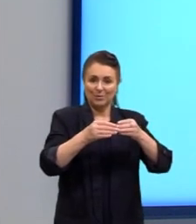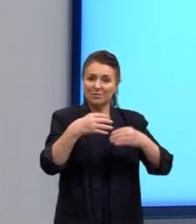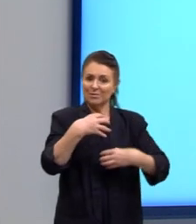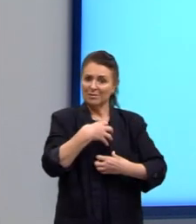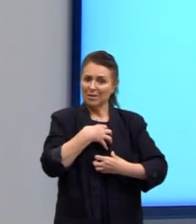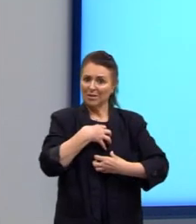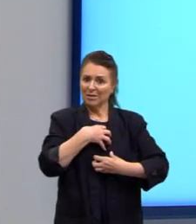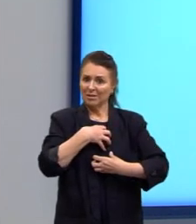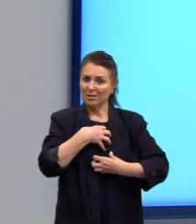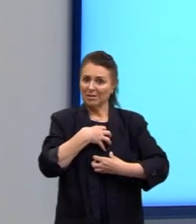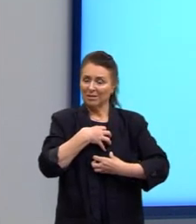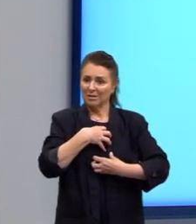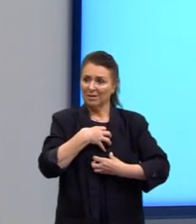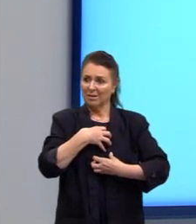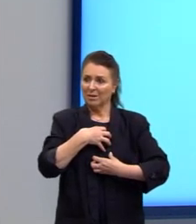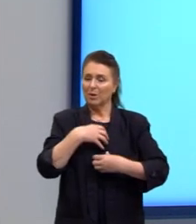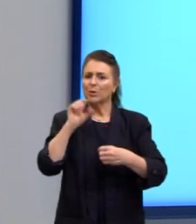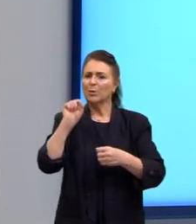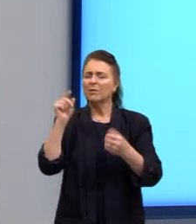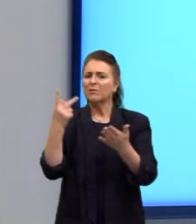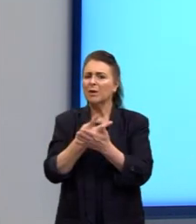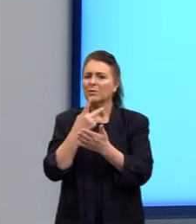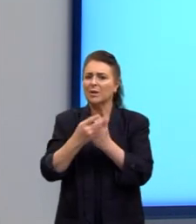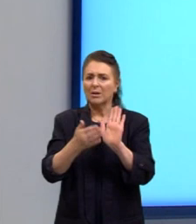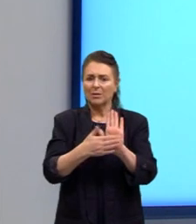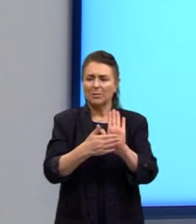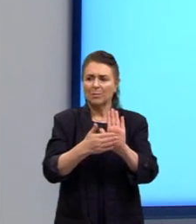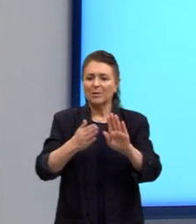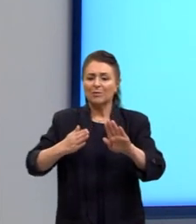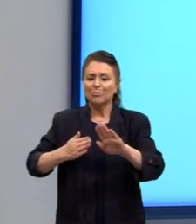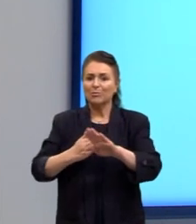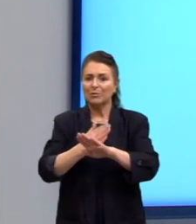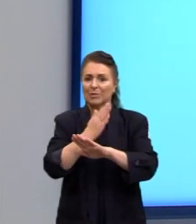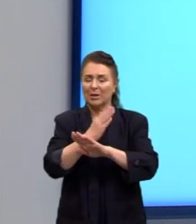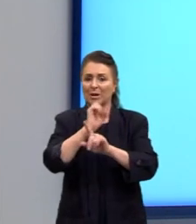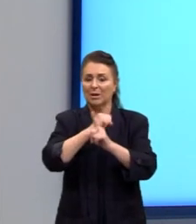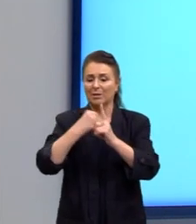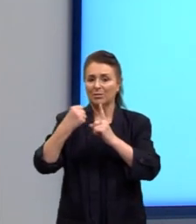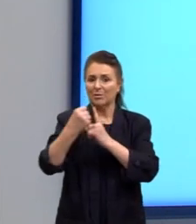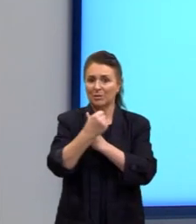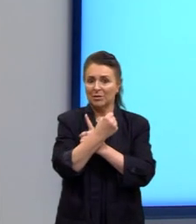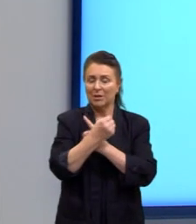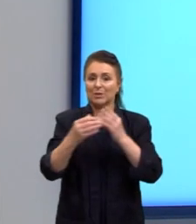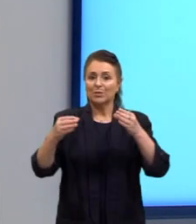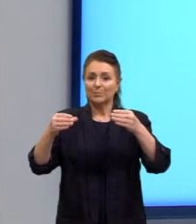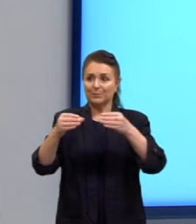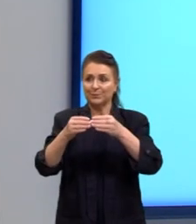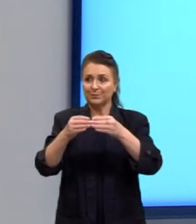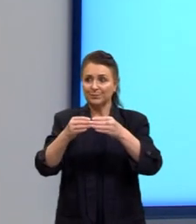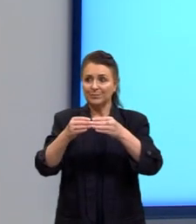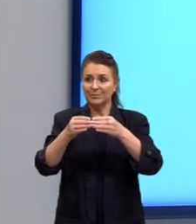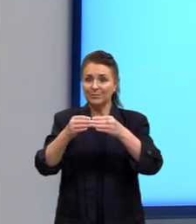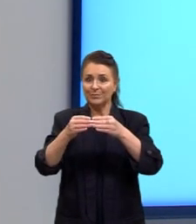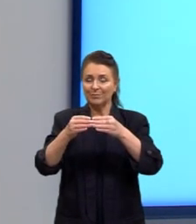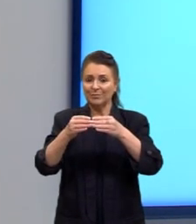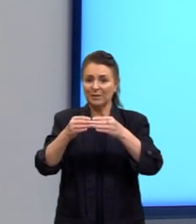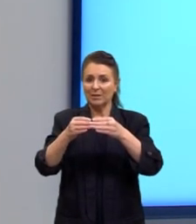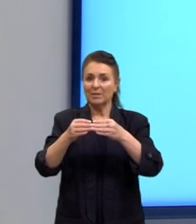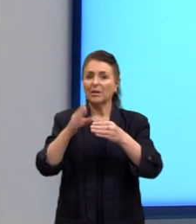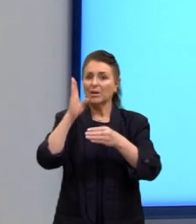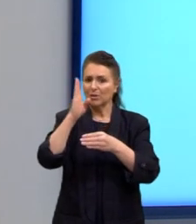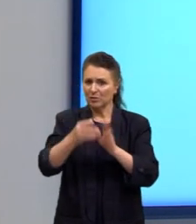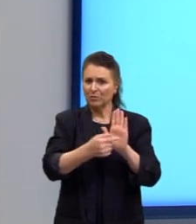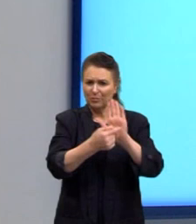qual vai ser o efeito dessa ação, dessa proposta de intervenção? Essa sociedade classista, que já foi